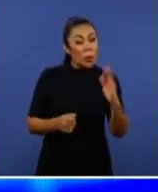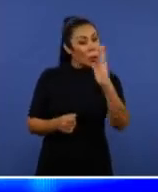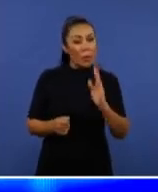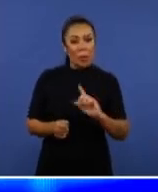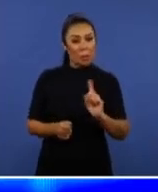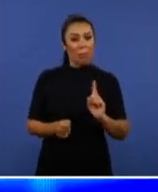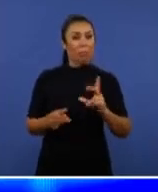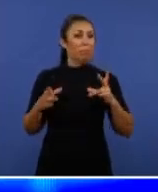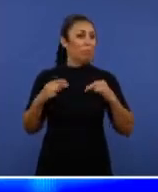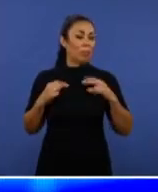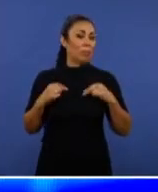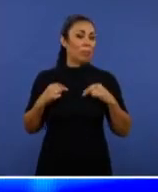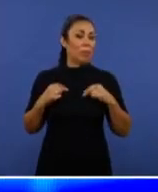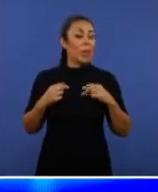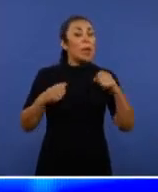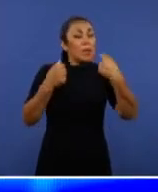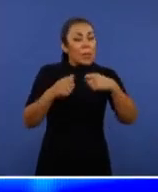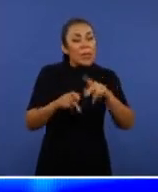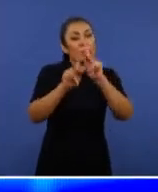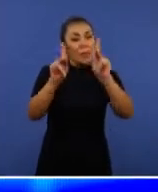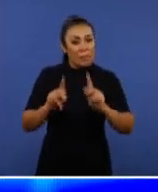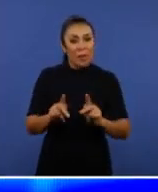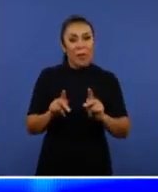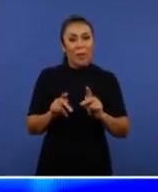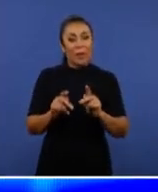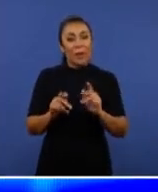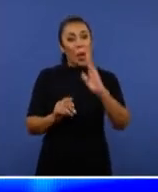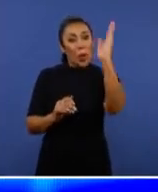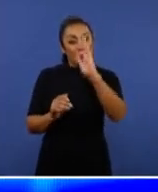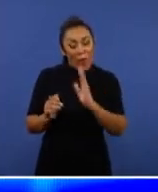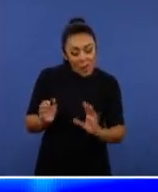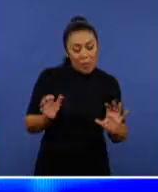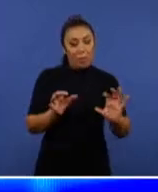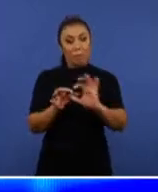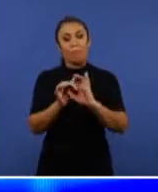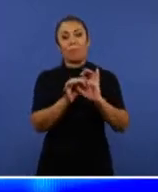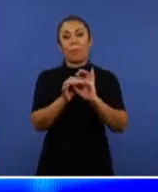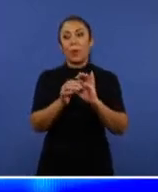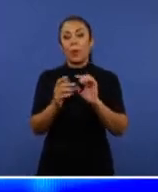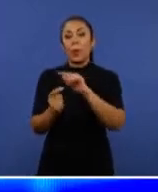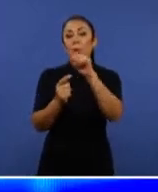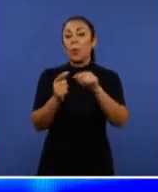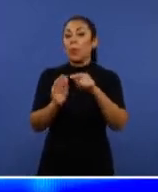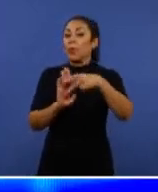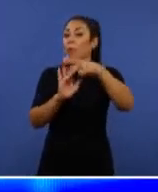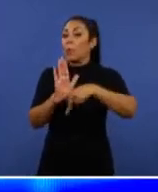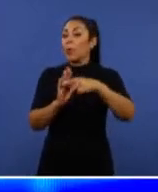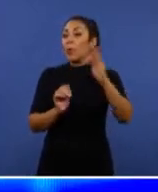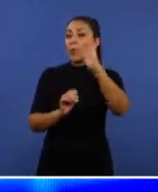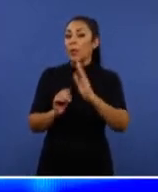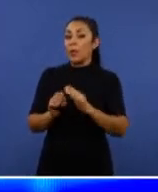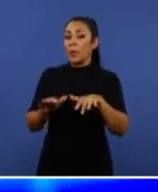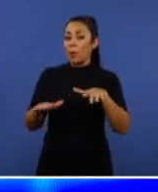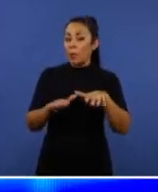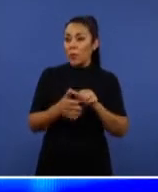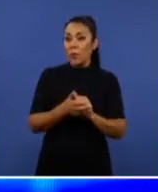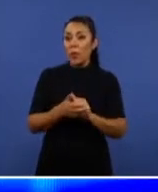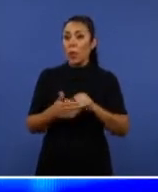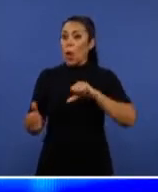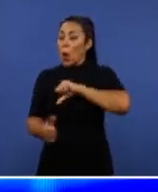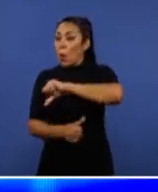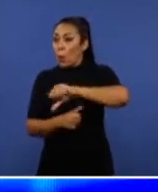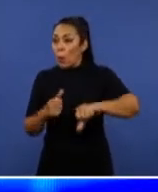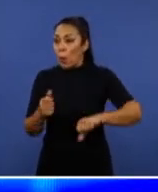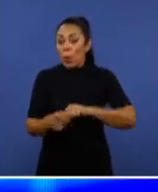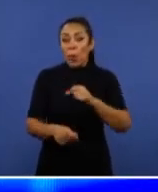precisamos restaurar a paz, reconciliar o Brasil ao redor de um novo e generoso projeto nacional de desenvolvimento que mude esse modelo